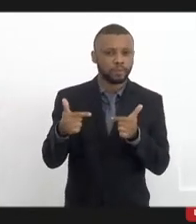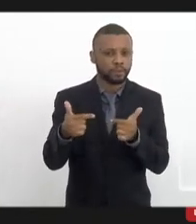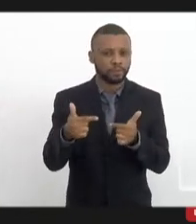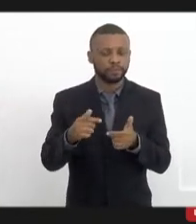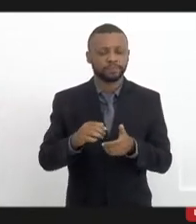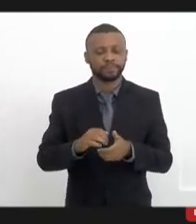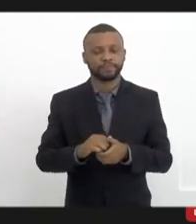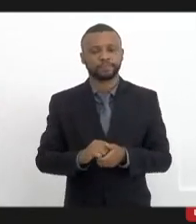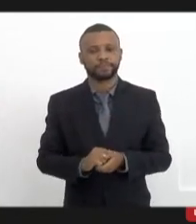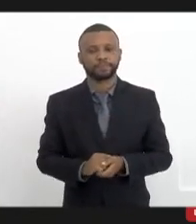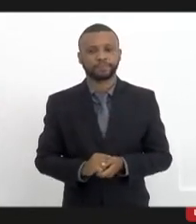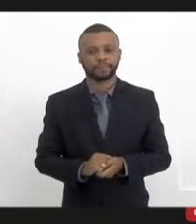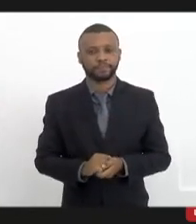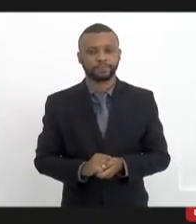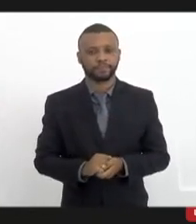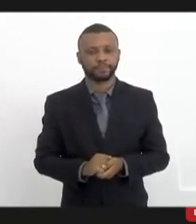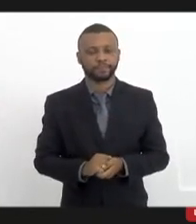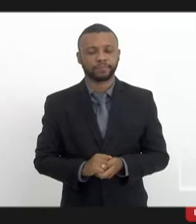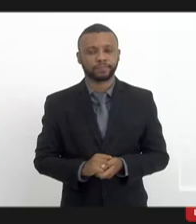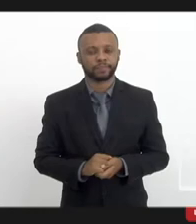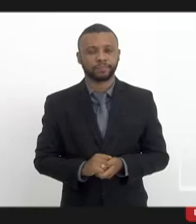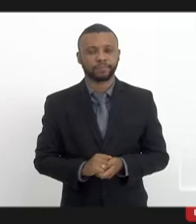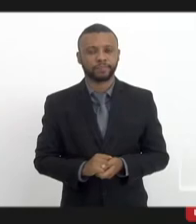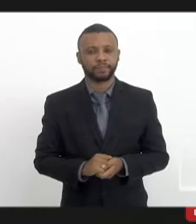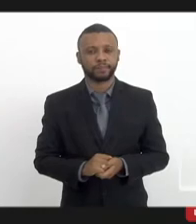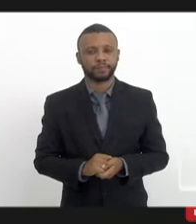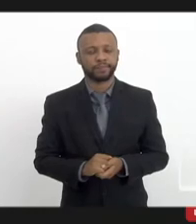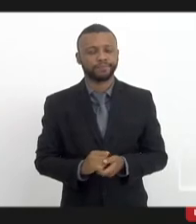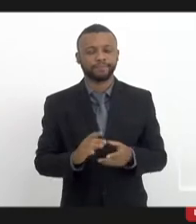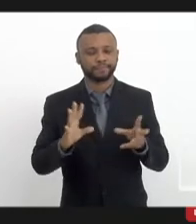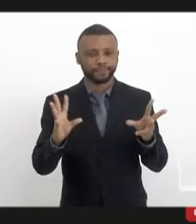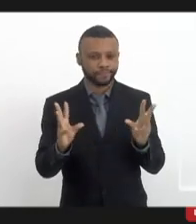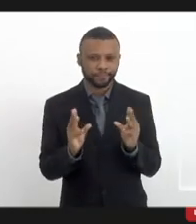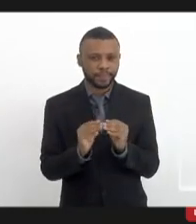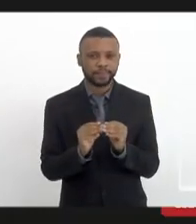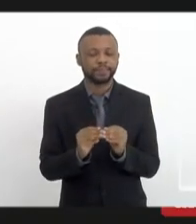estar fazendo um bom trabalho. É isso.